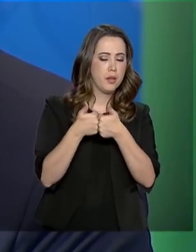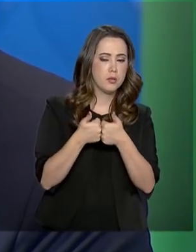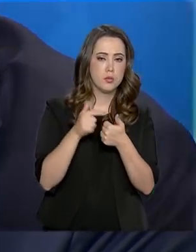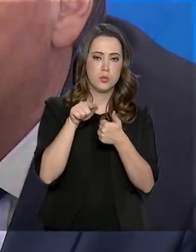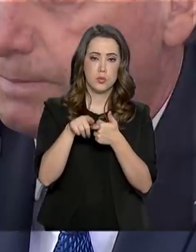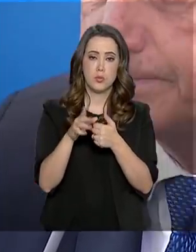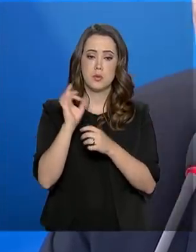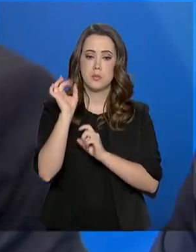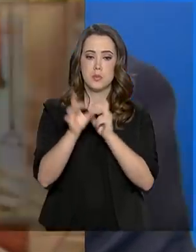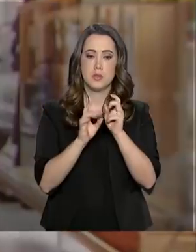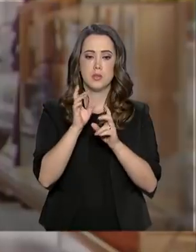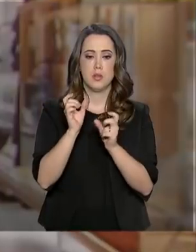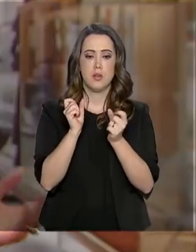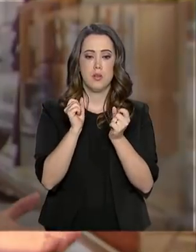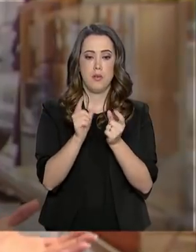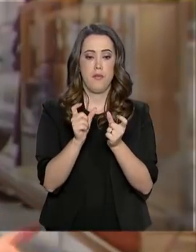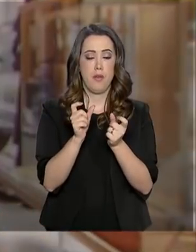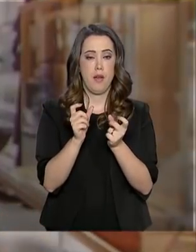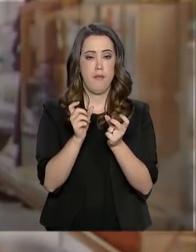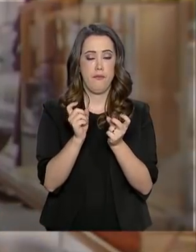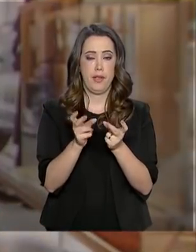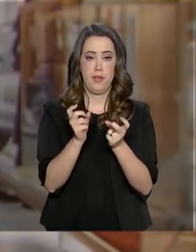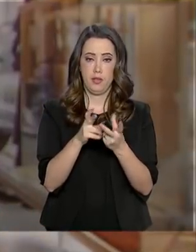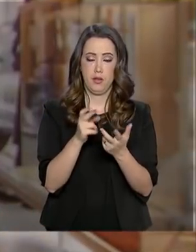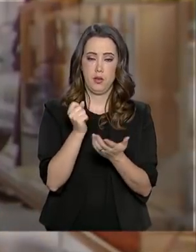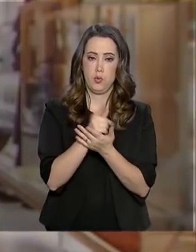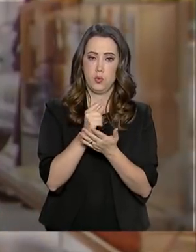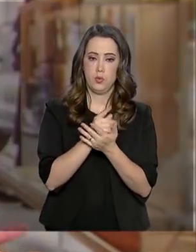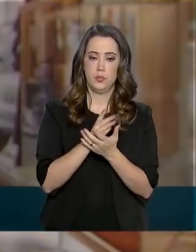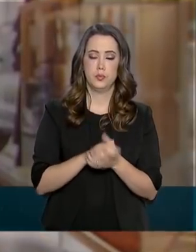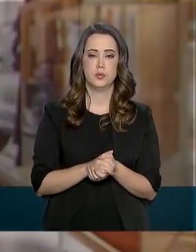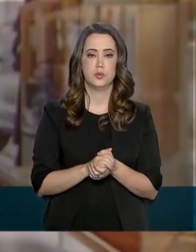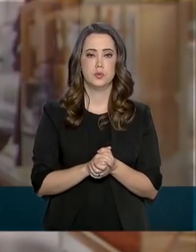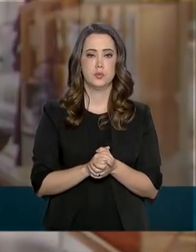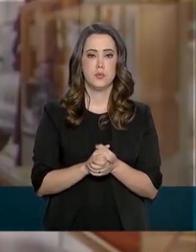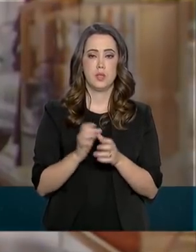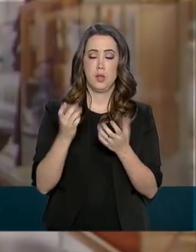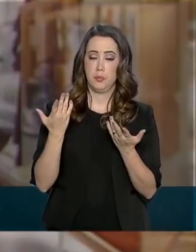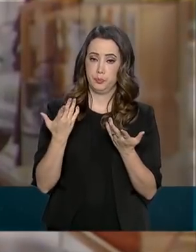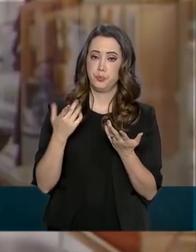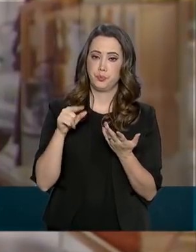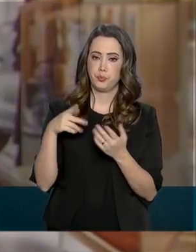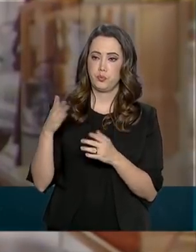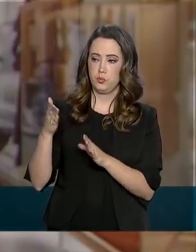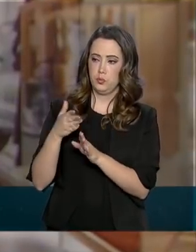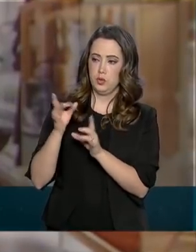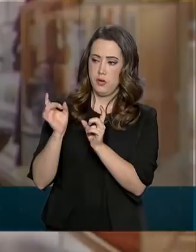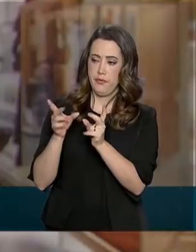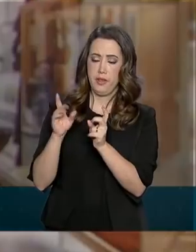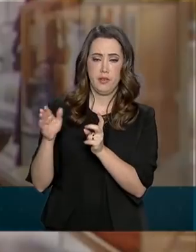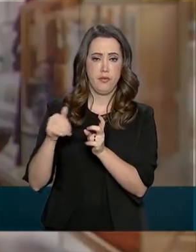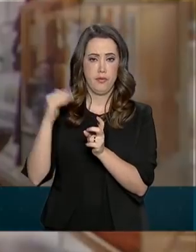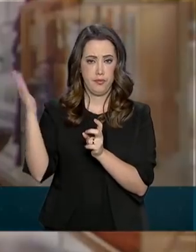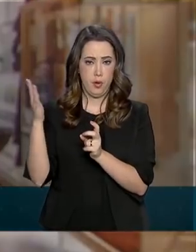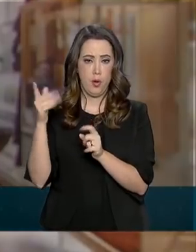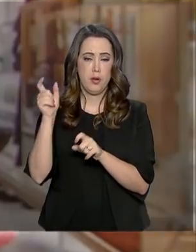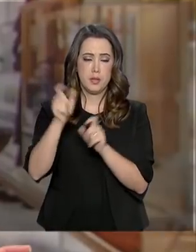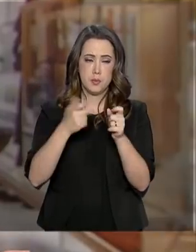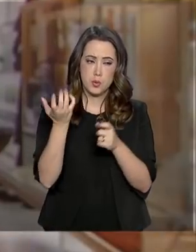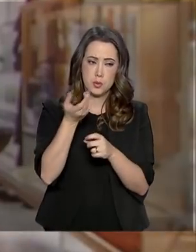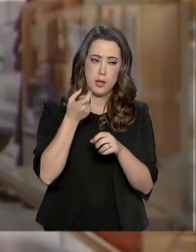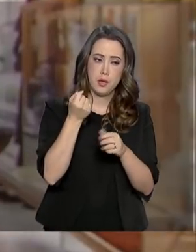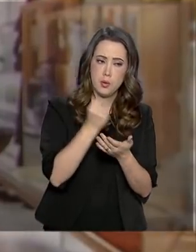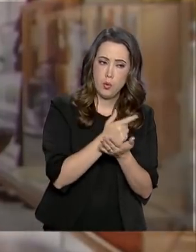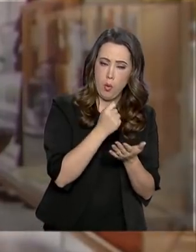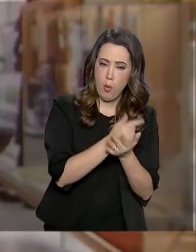ao comércio. O comércio exterior e a busca por novos mercados consumidores de produtos brasileiros também foi destacado pelo